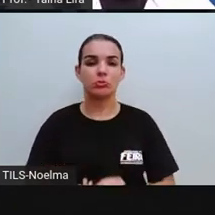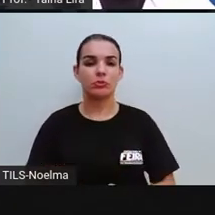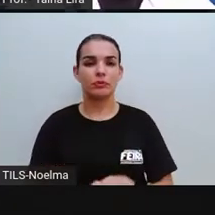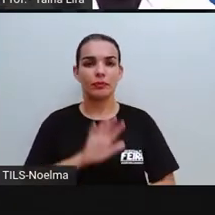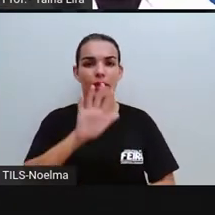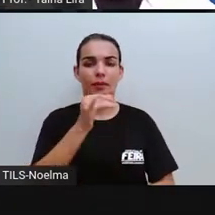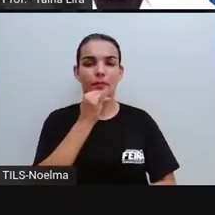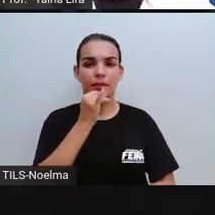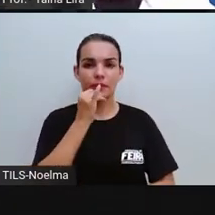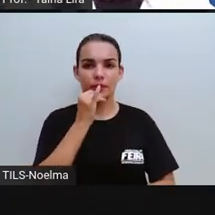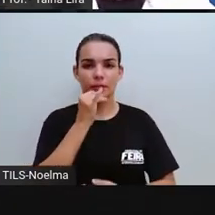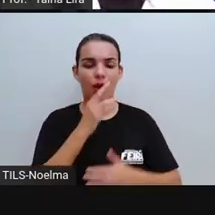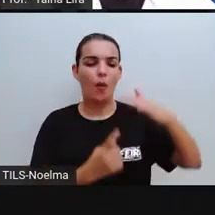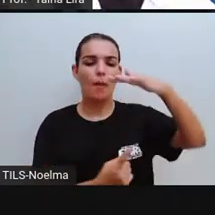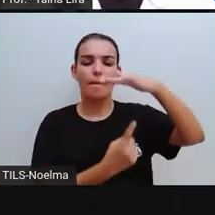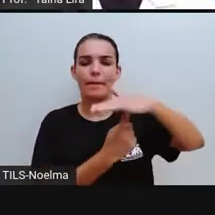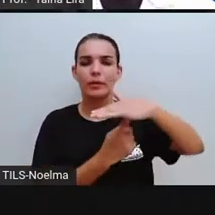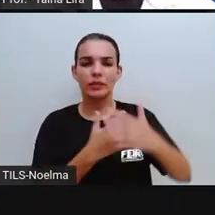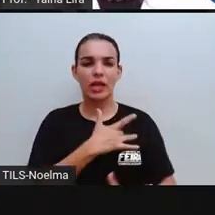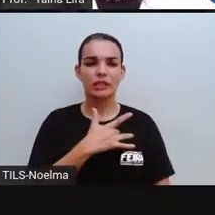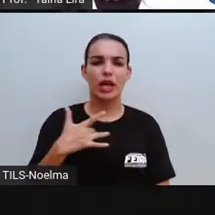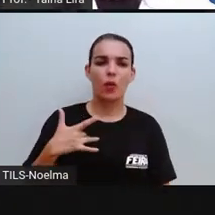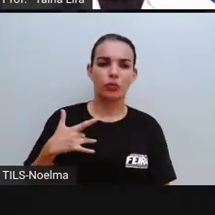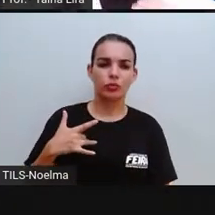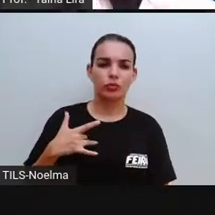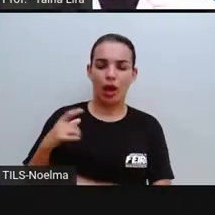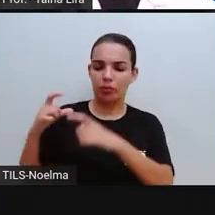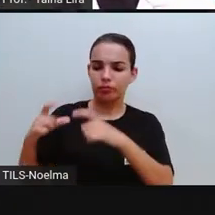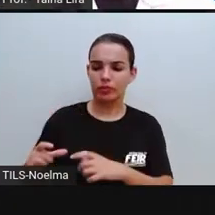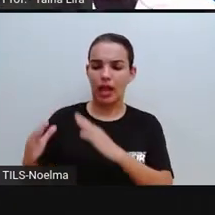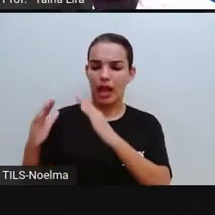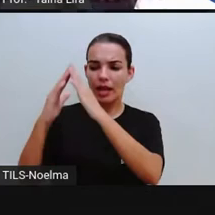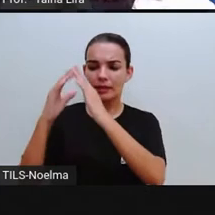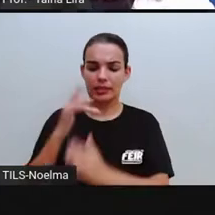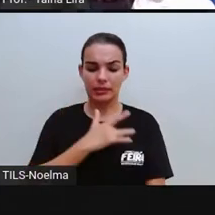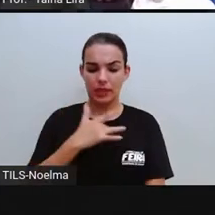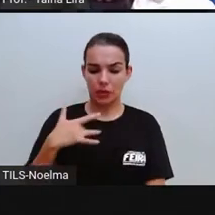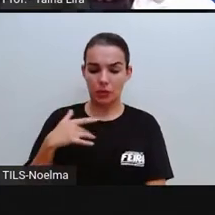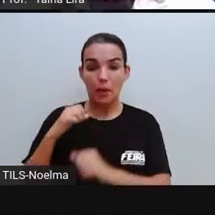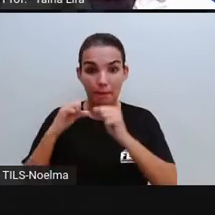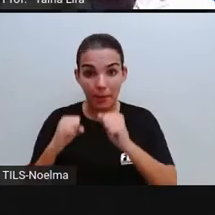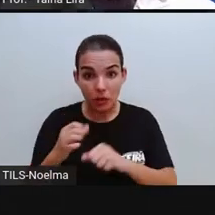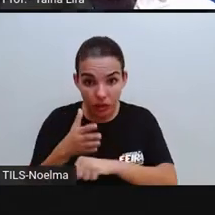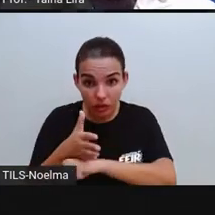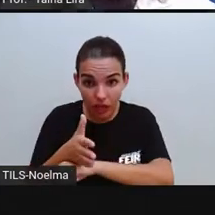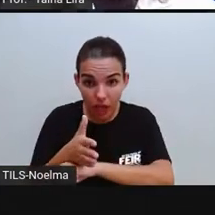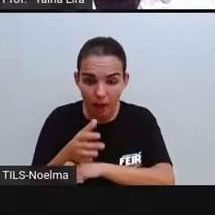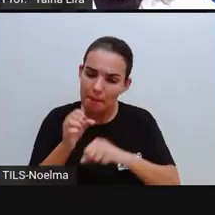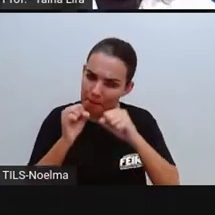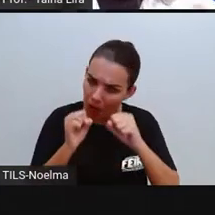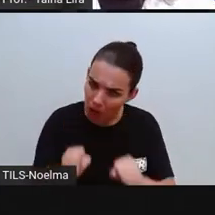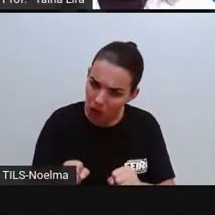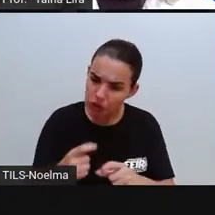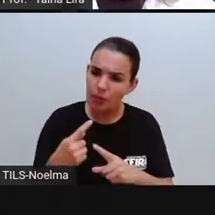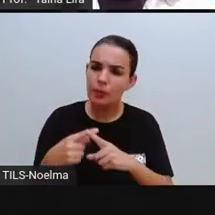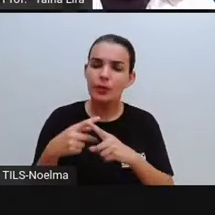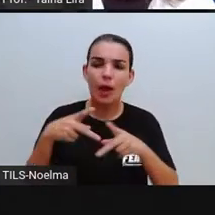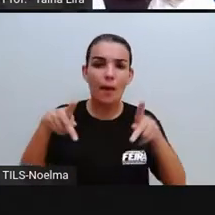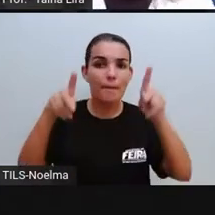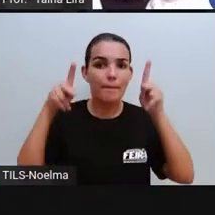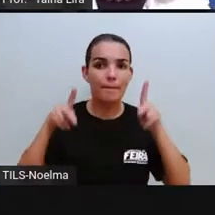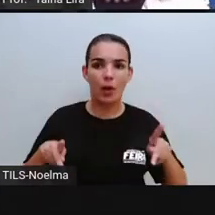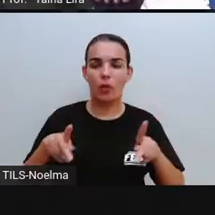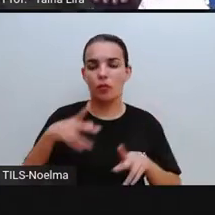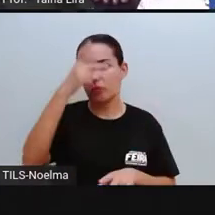exemplo, um posto de saúde, nós, né, podemos ir porque é público, é do povo, tá